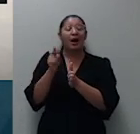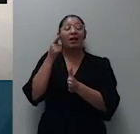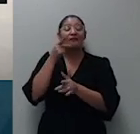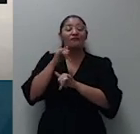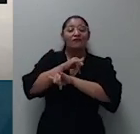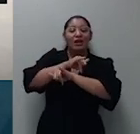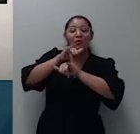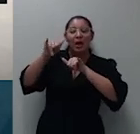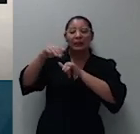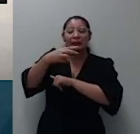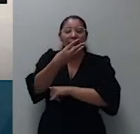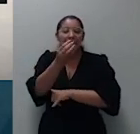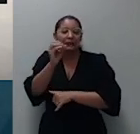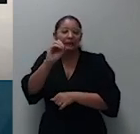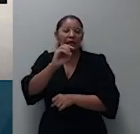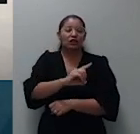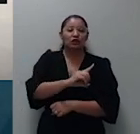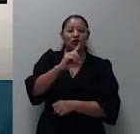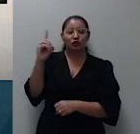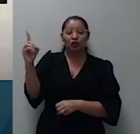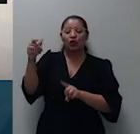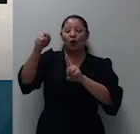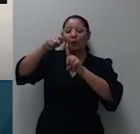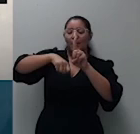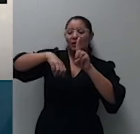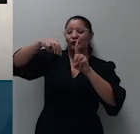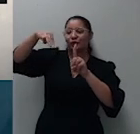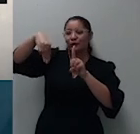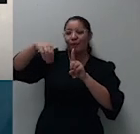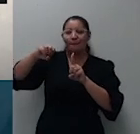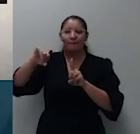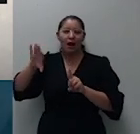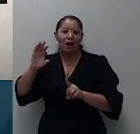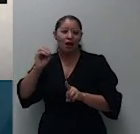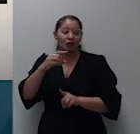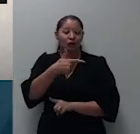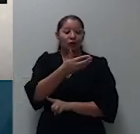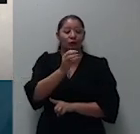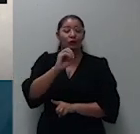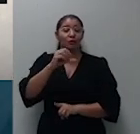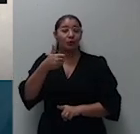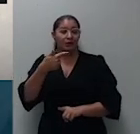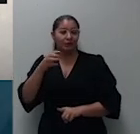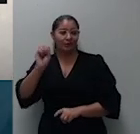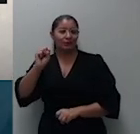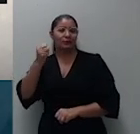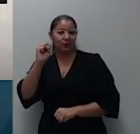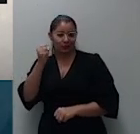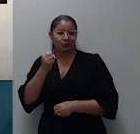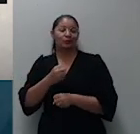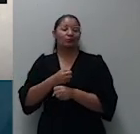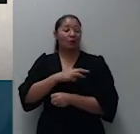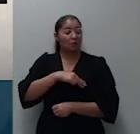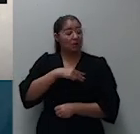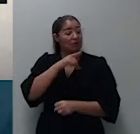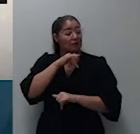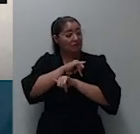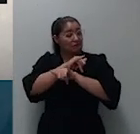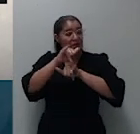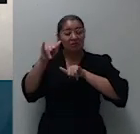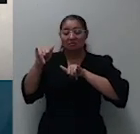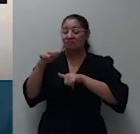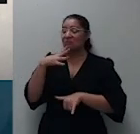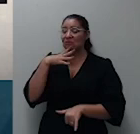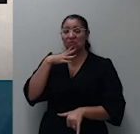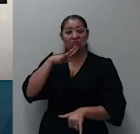isso em maio de 2018 o Ministério Público se manifestou pelo não conhecimento do recurso